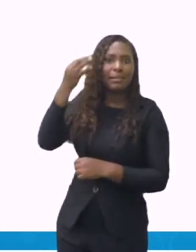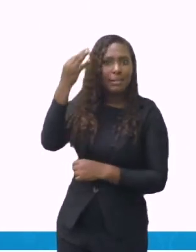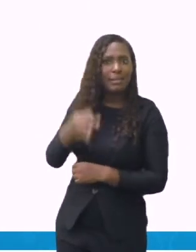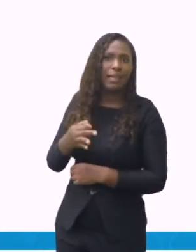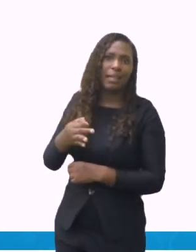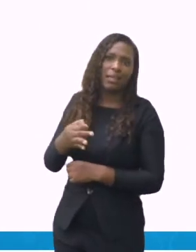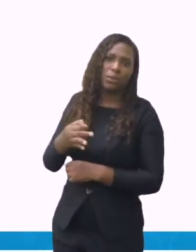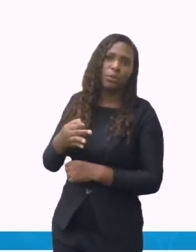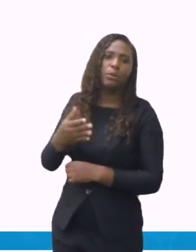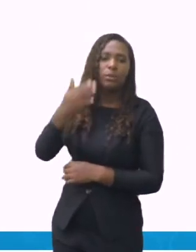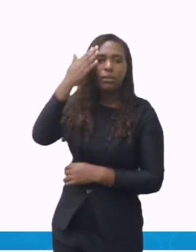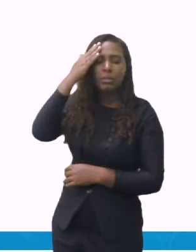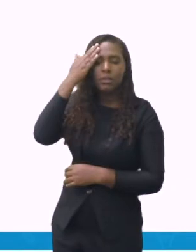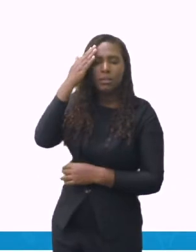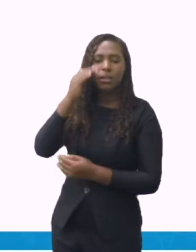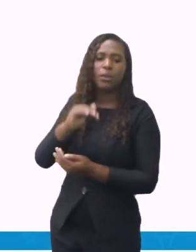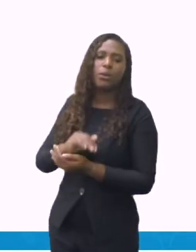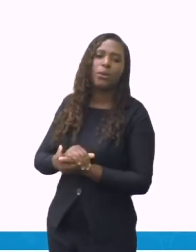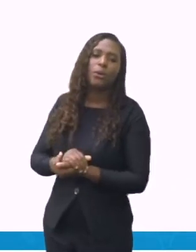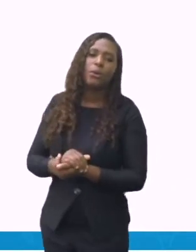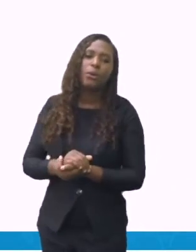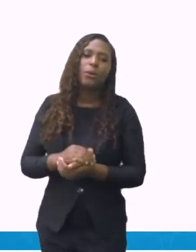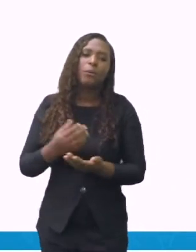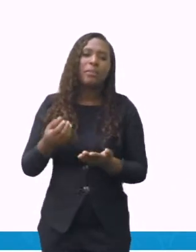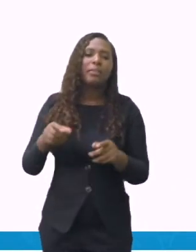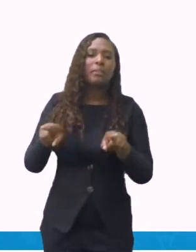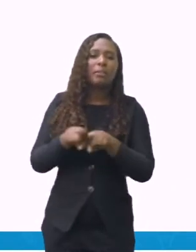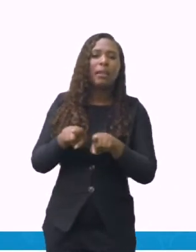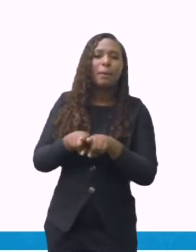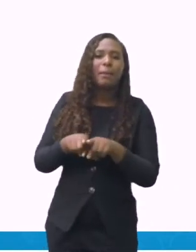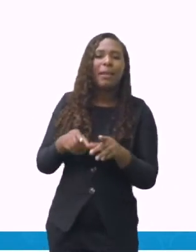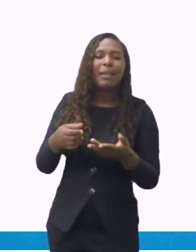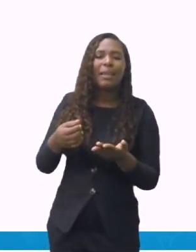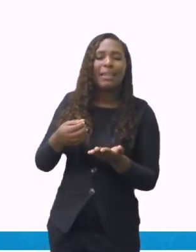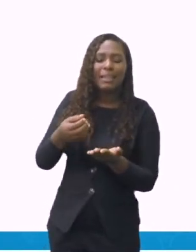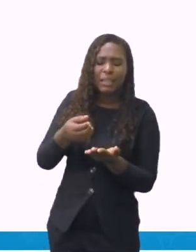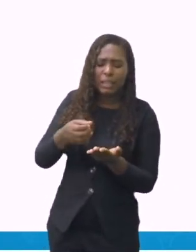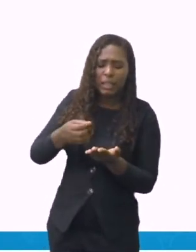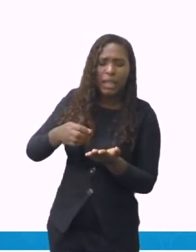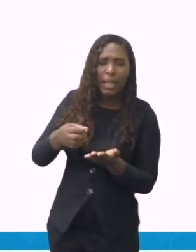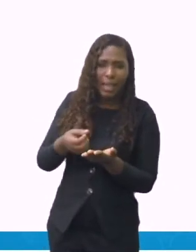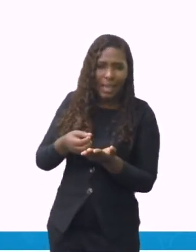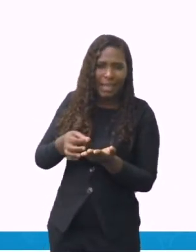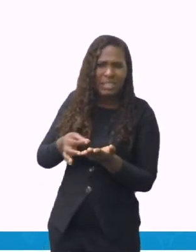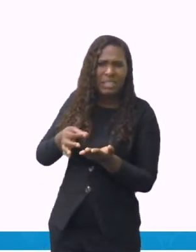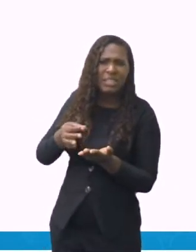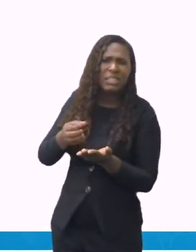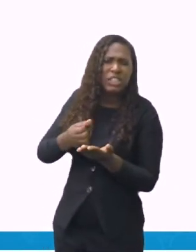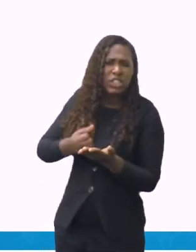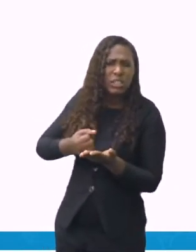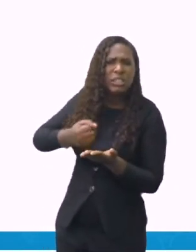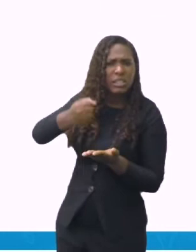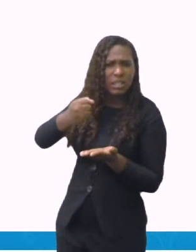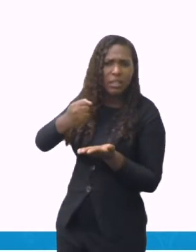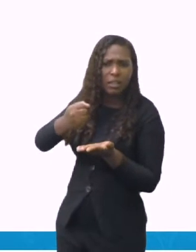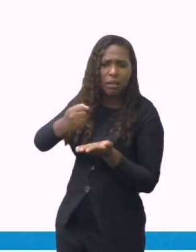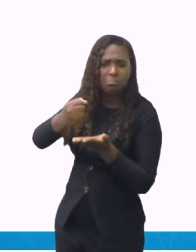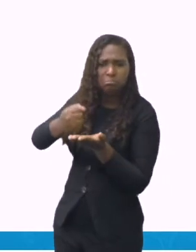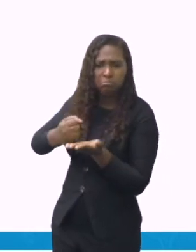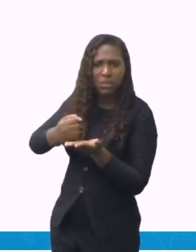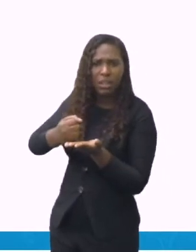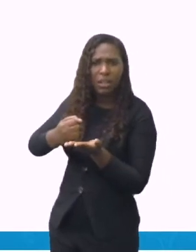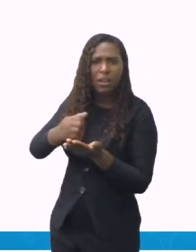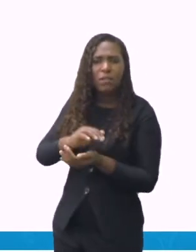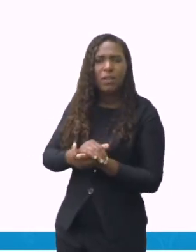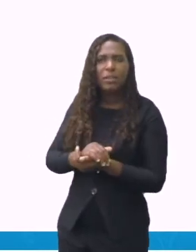Quantas xícaras eu vou usar? Quantas xícaras eu preciso usar para fazer esse bolo? Uma xícara?